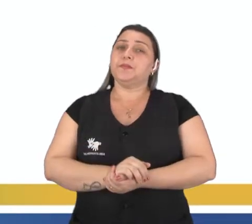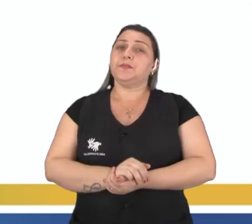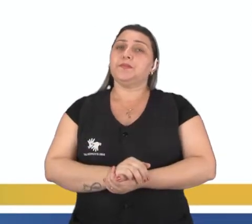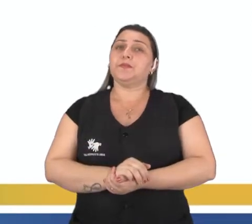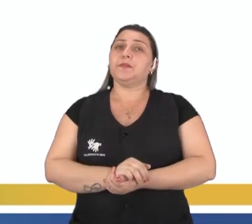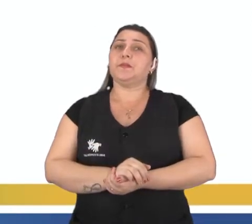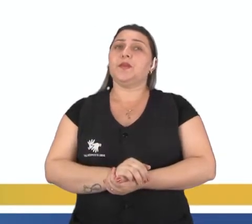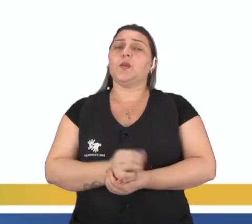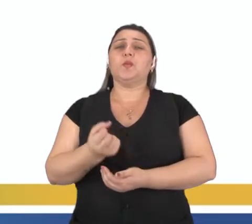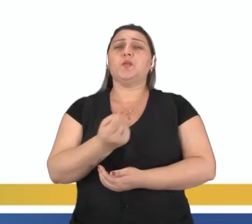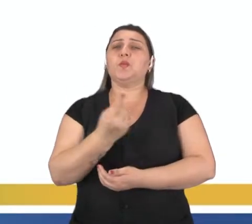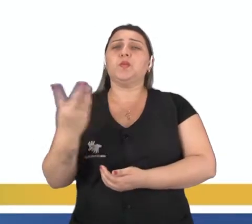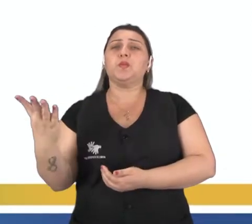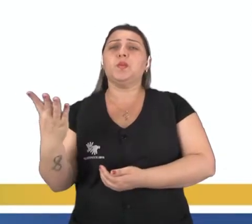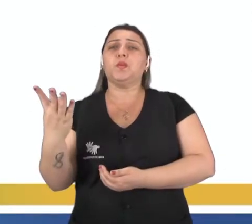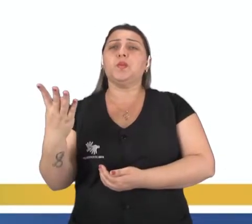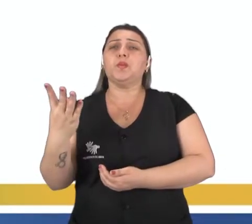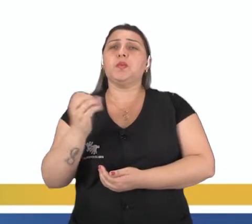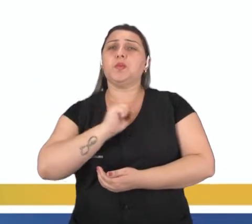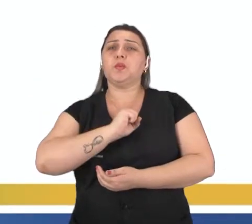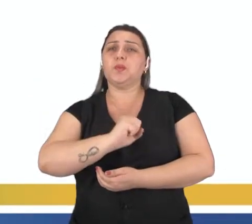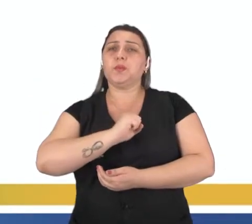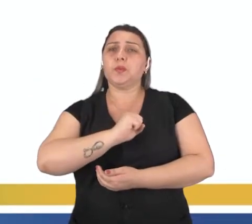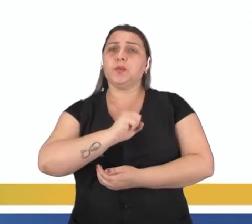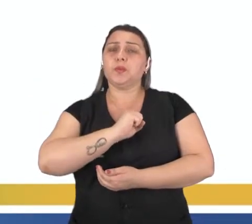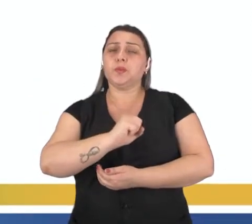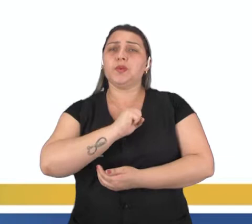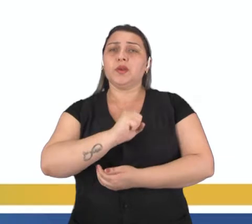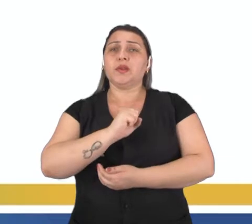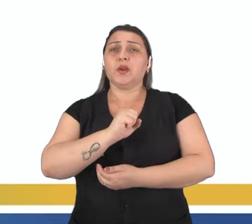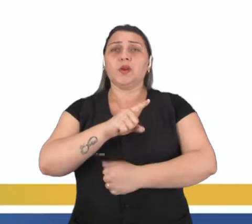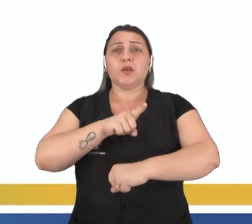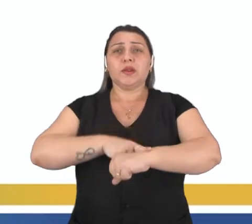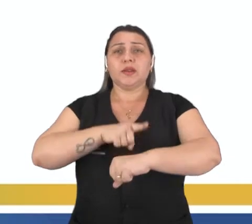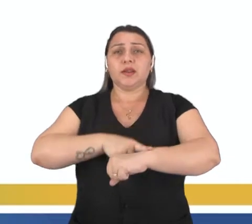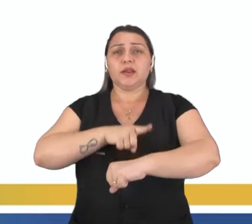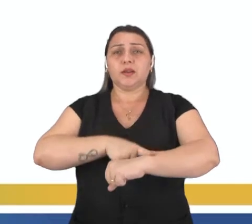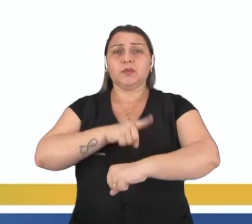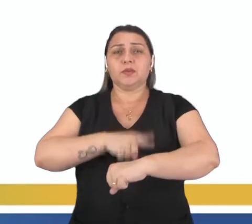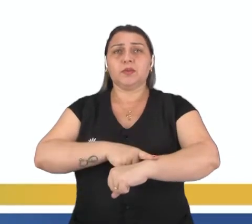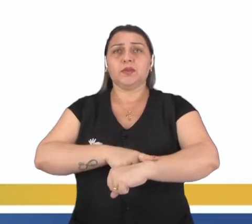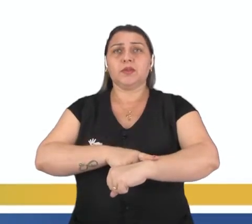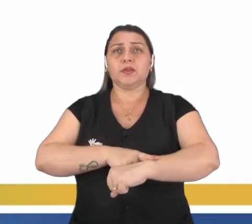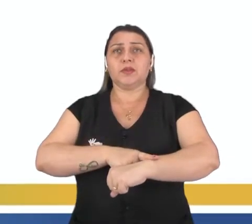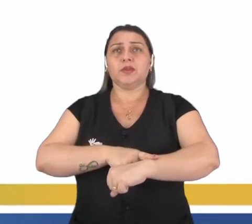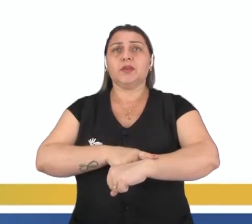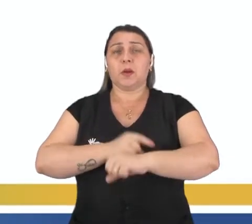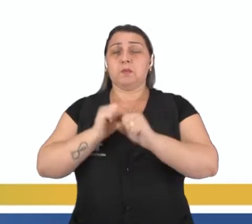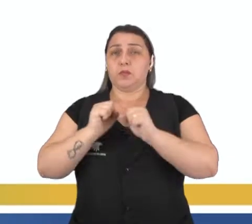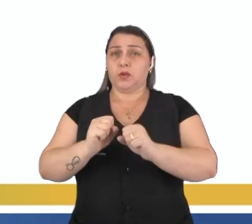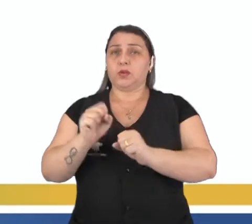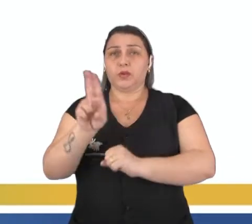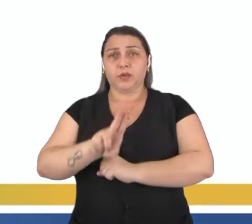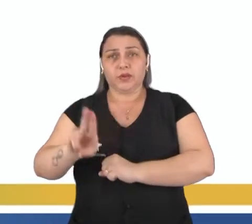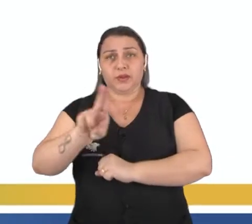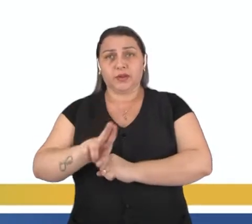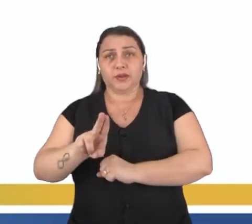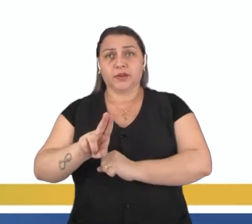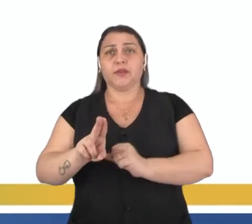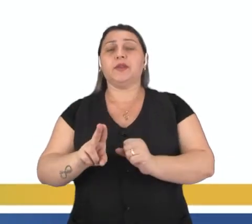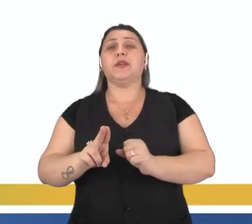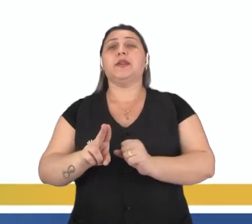medida contando quantas vezes o coração bate em um determinado tempo. As seguintes fórmulas podem ser usadas.